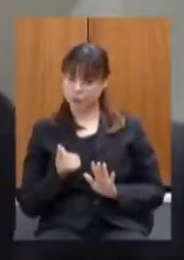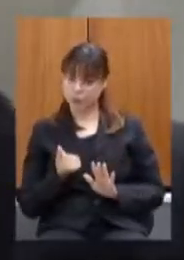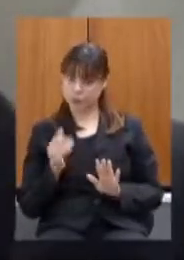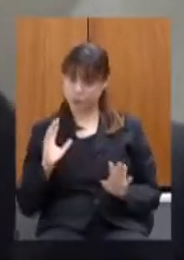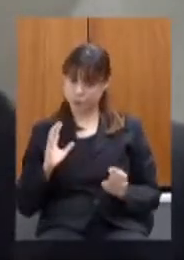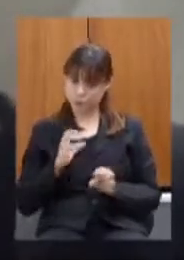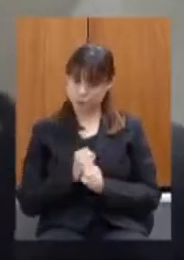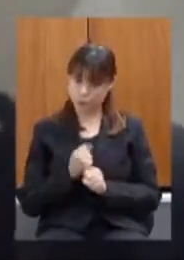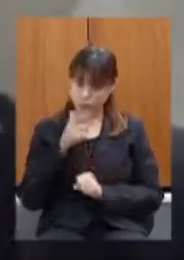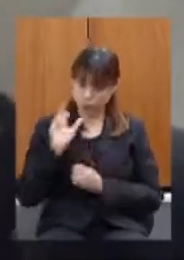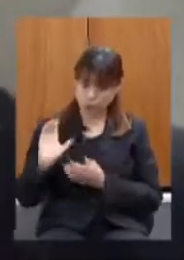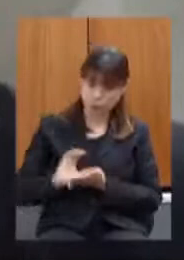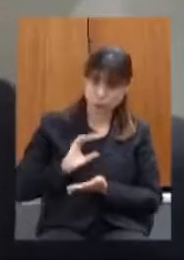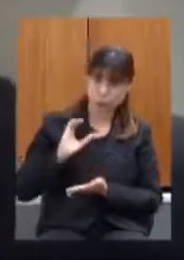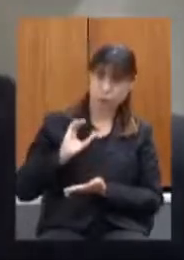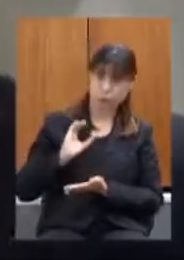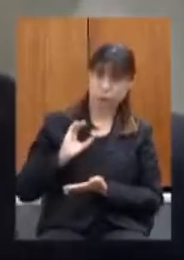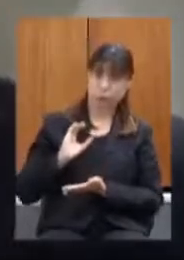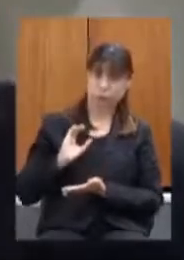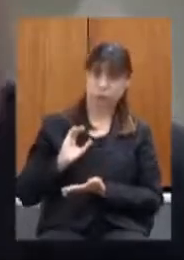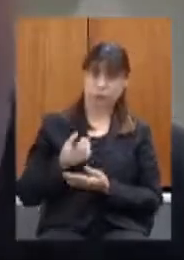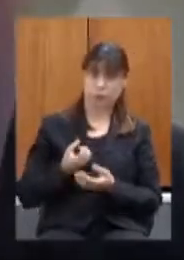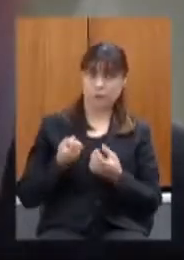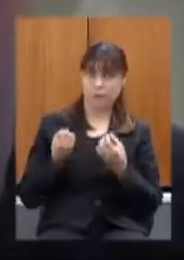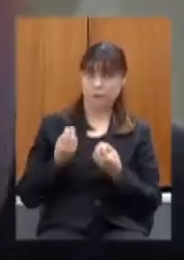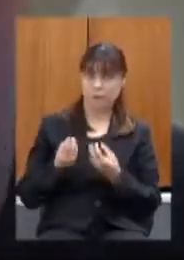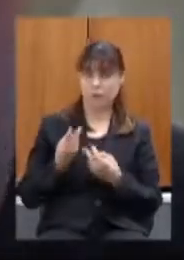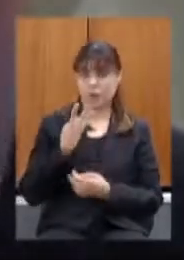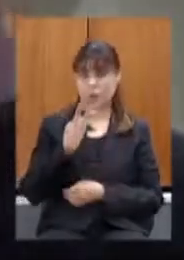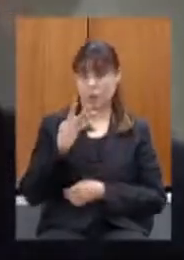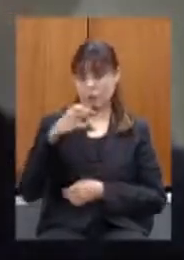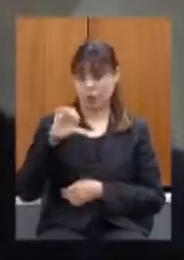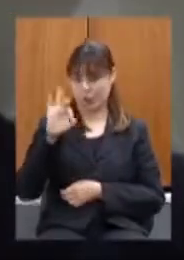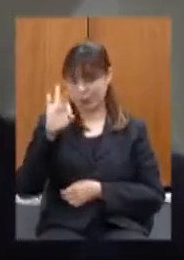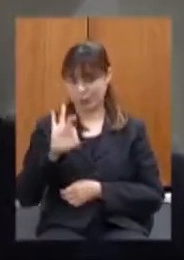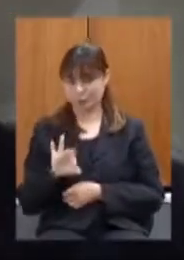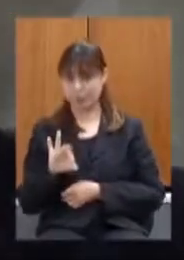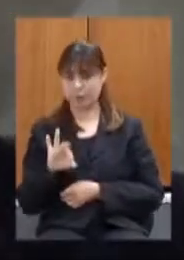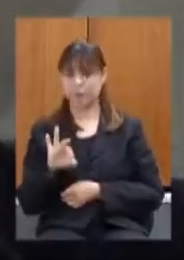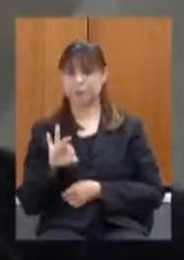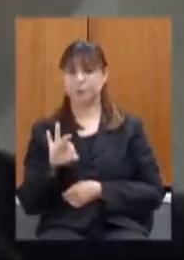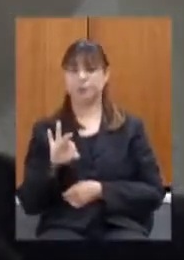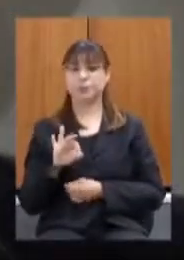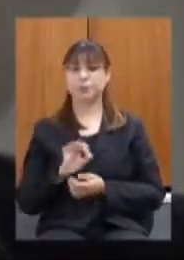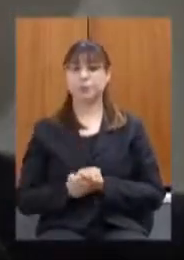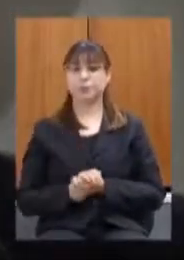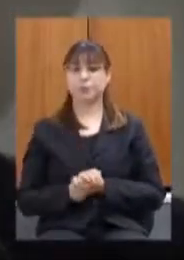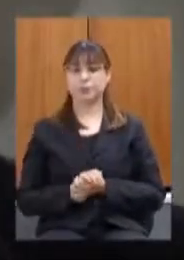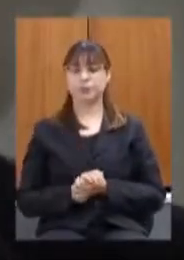iria se arrecadar da venda de 49% era